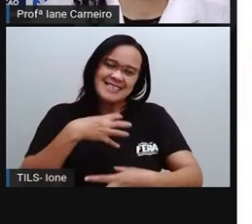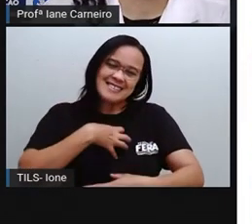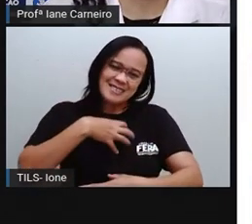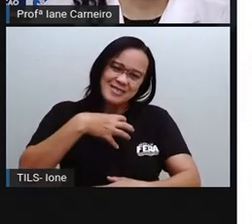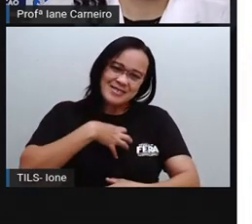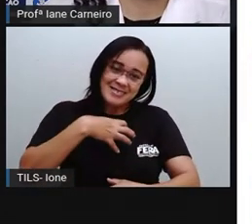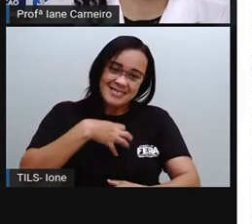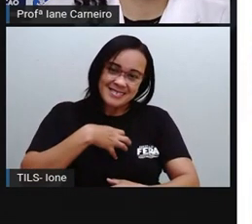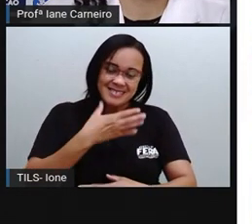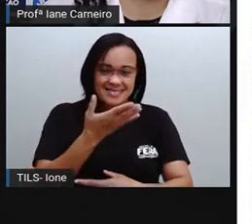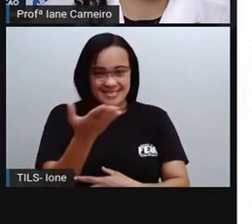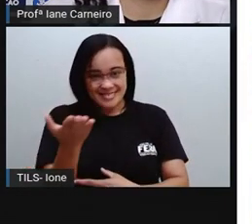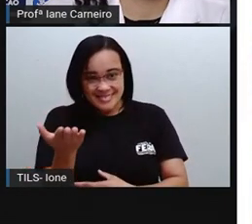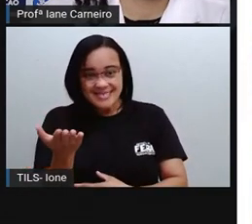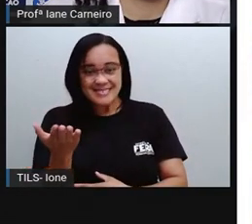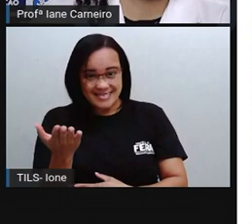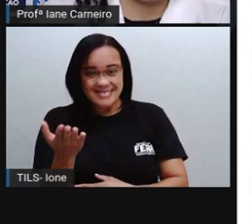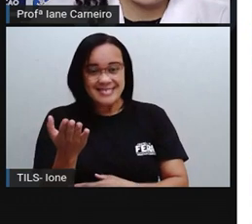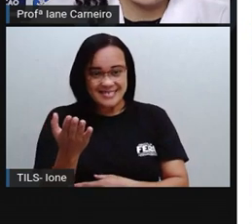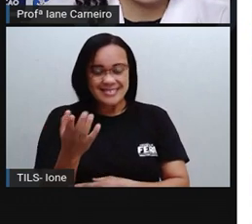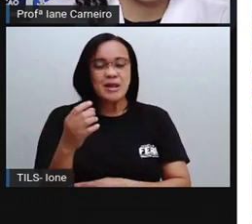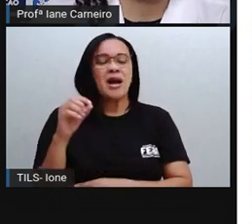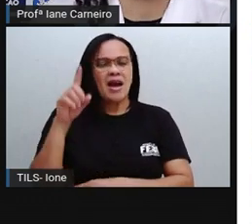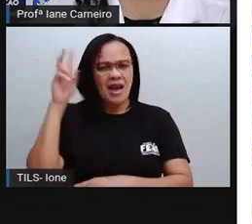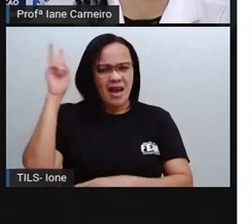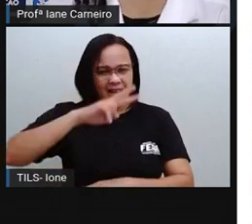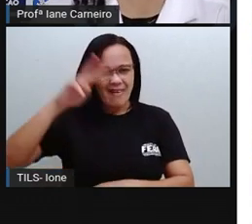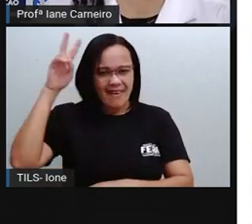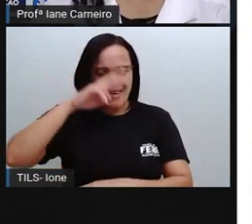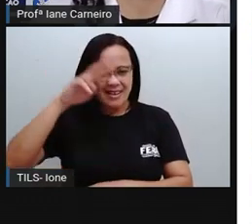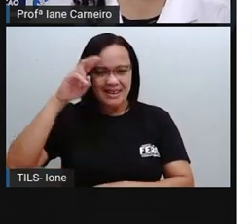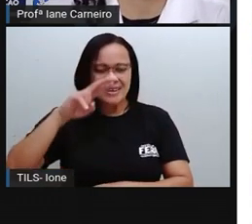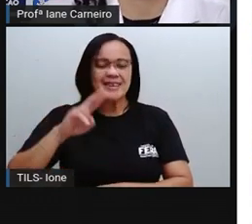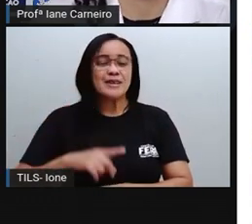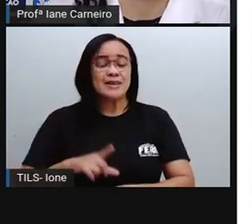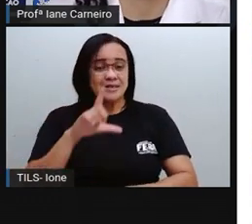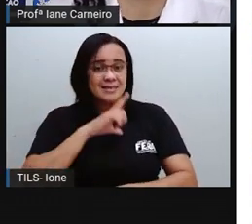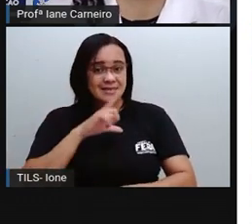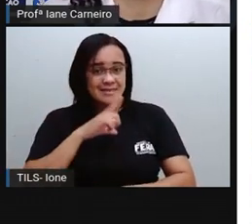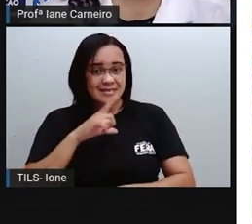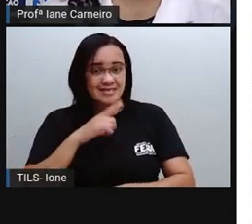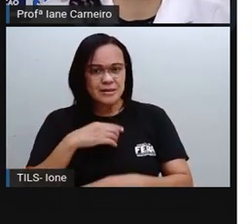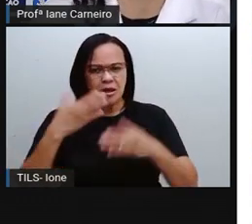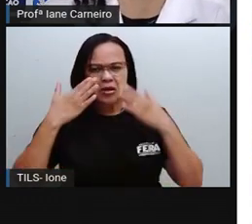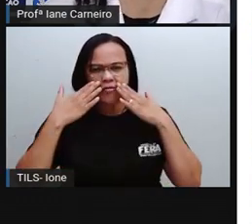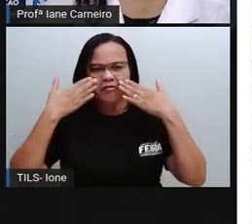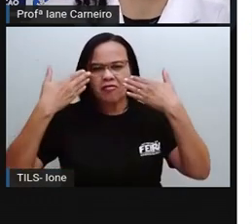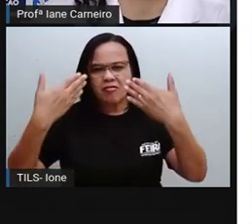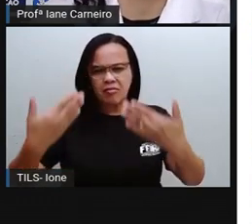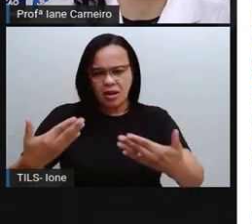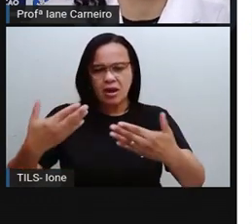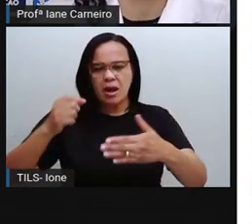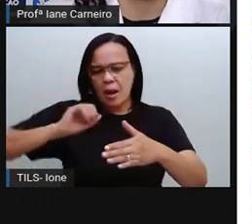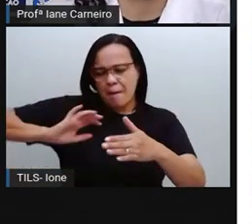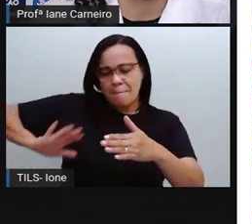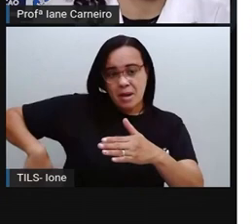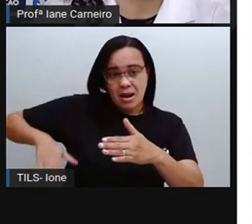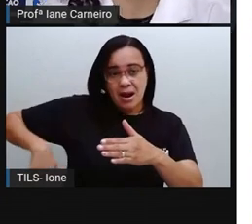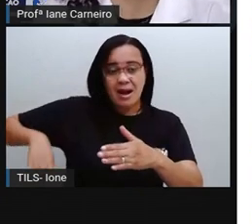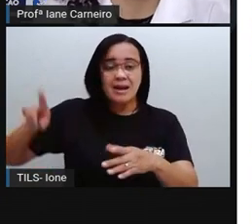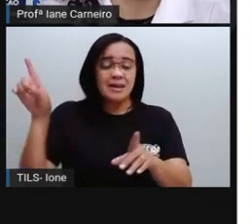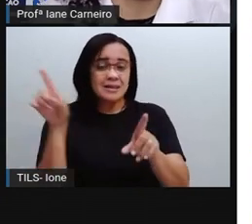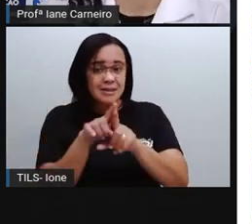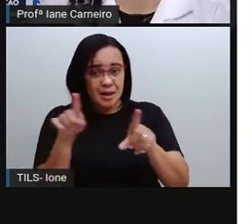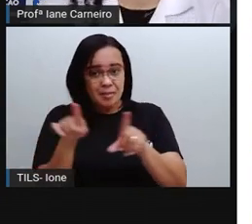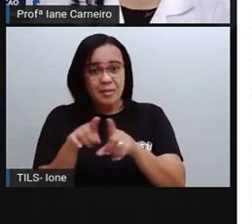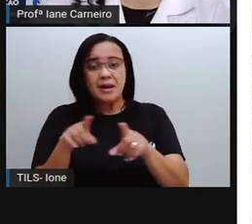né? Aqui a tem o elevador a cerda, né? De frente pra Baía de Tobino Santo. tem o mercado modelo, se eu não tô